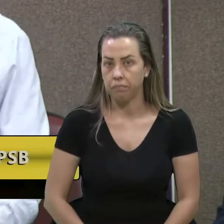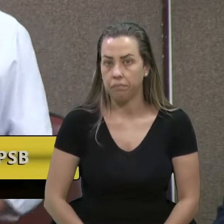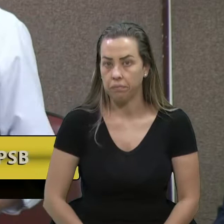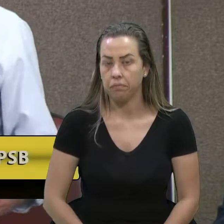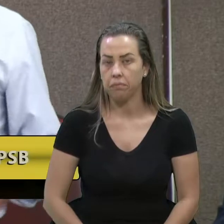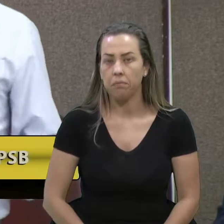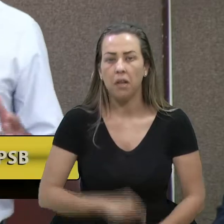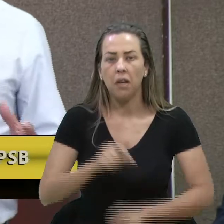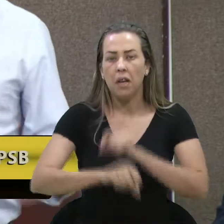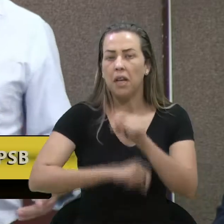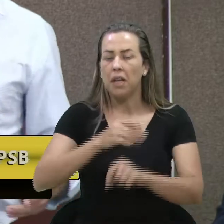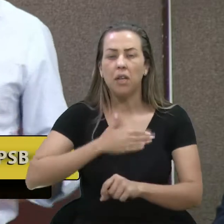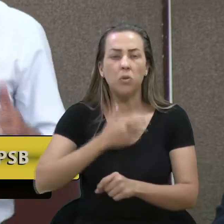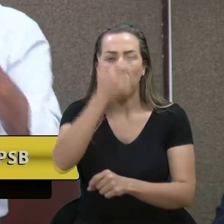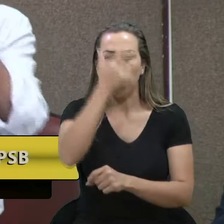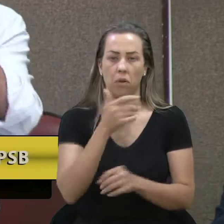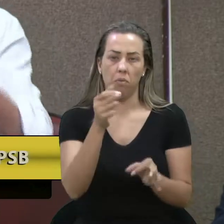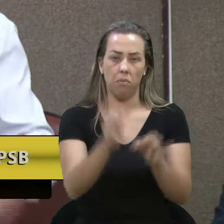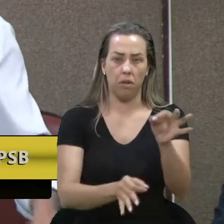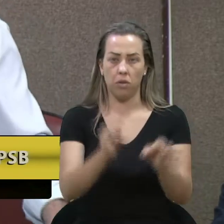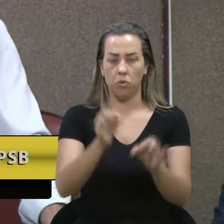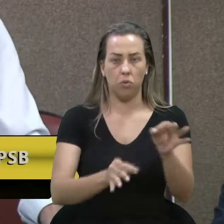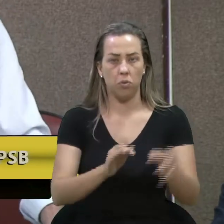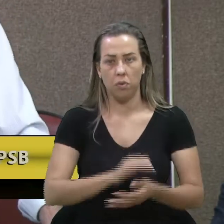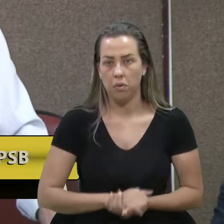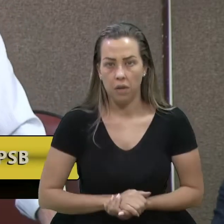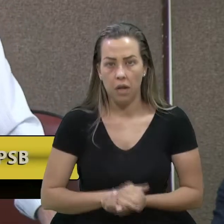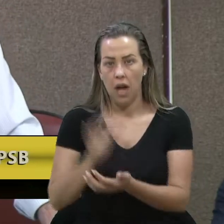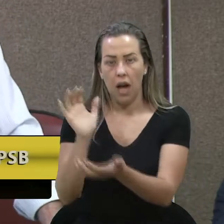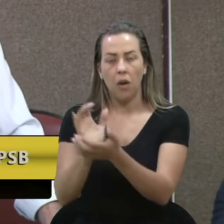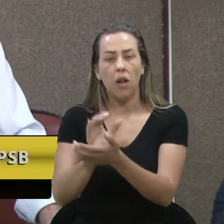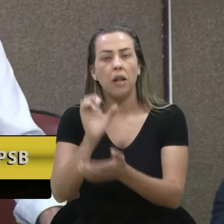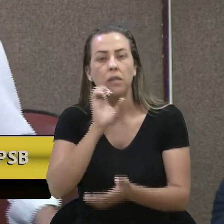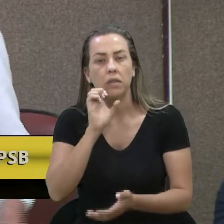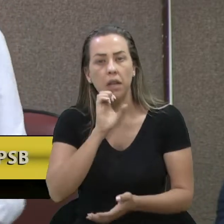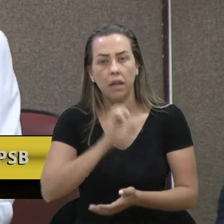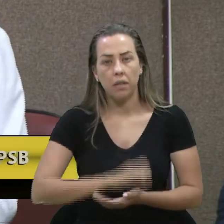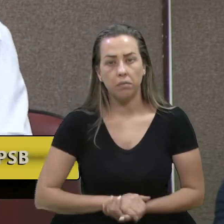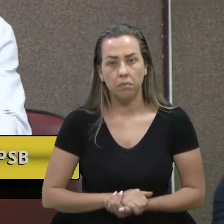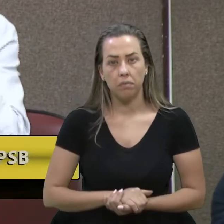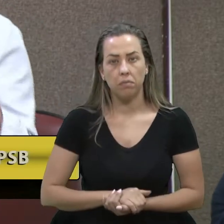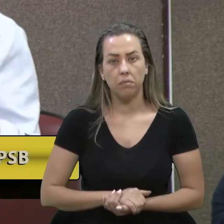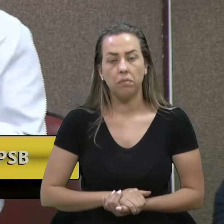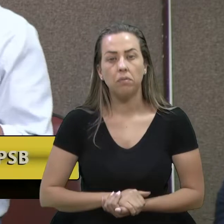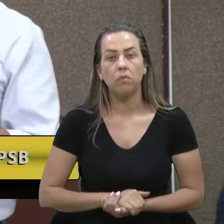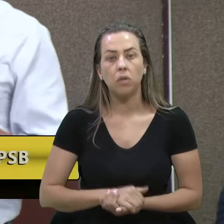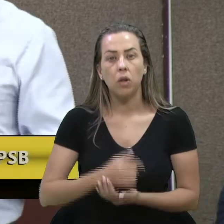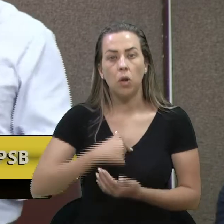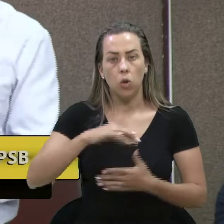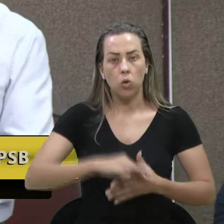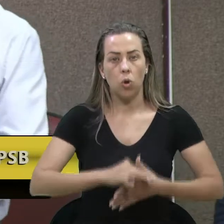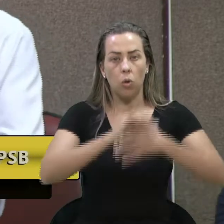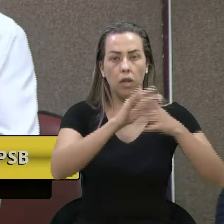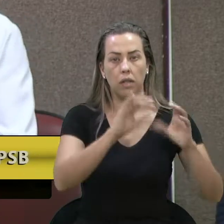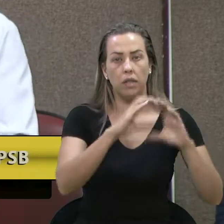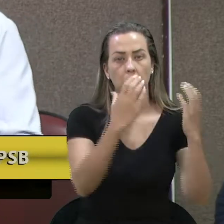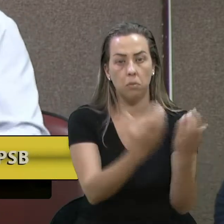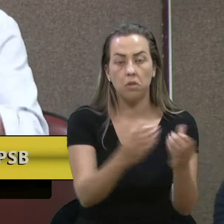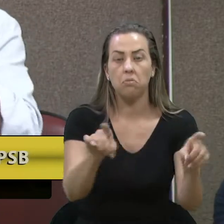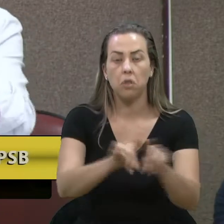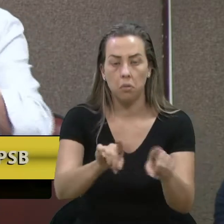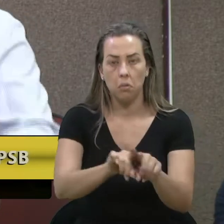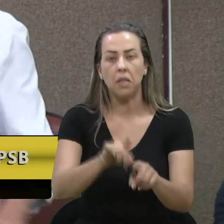Quem sou eu para julgar? A colega Estela. Sou um líder comunitário também,